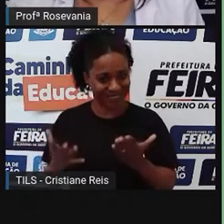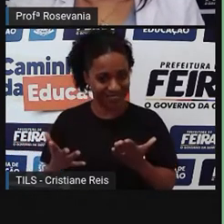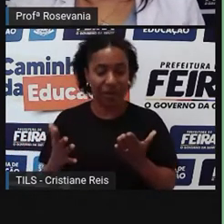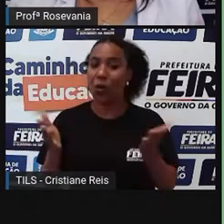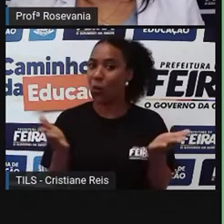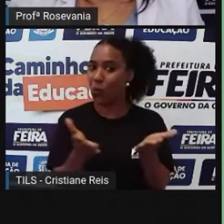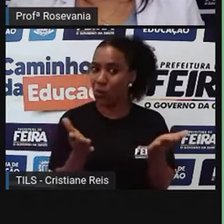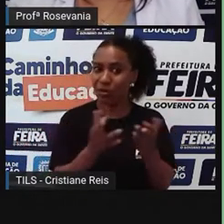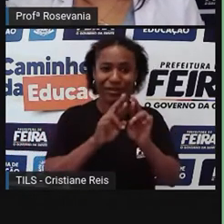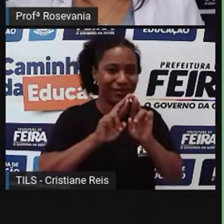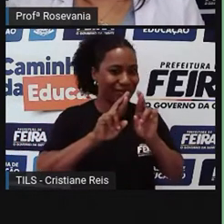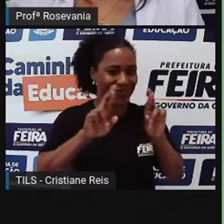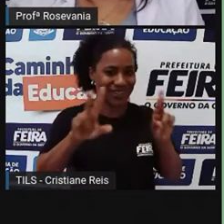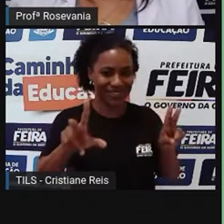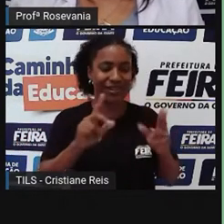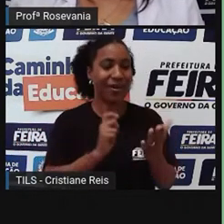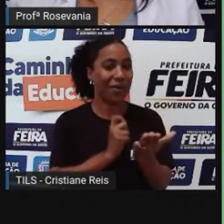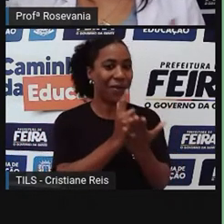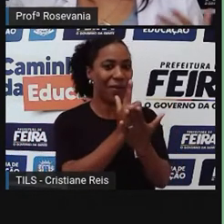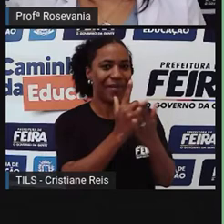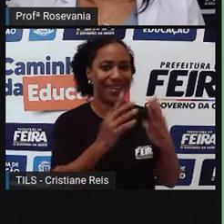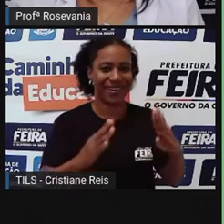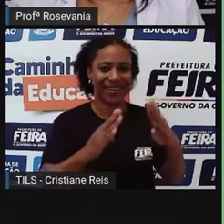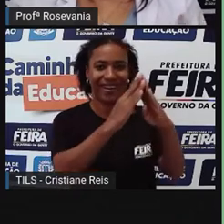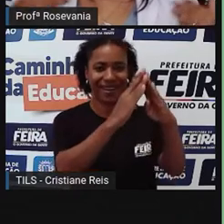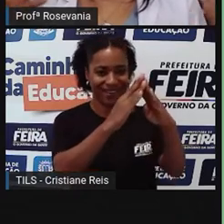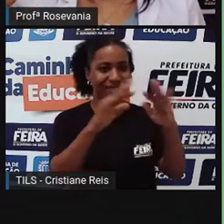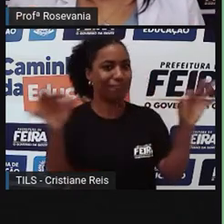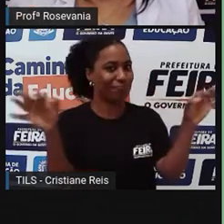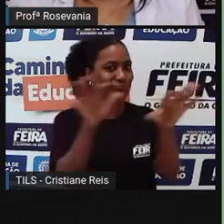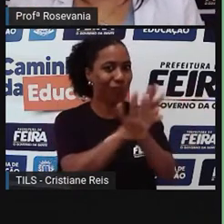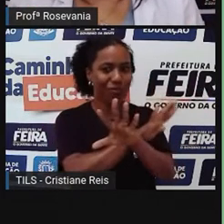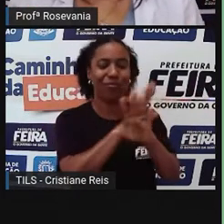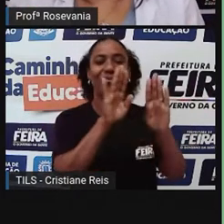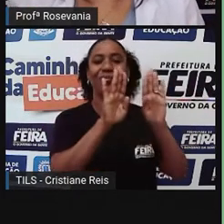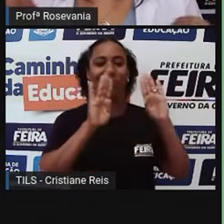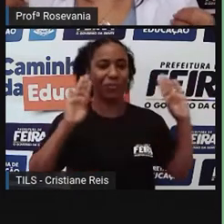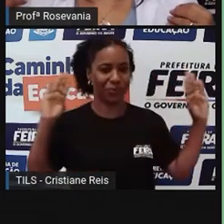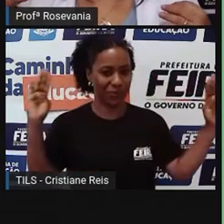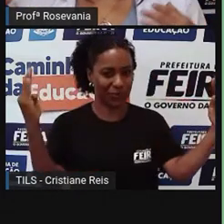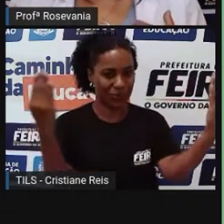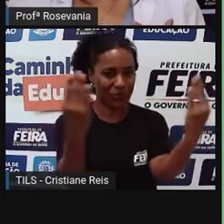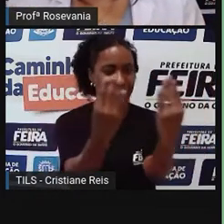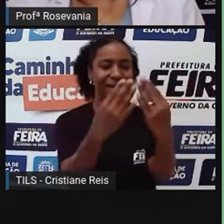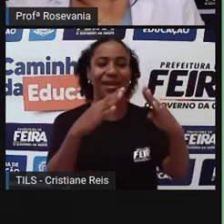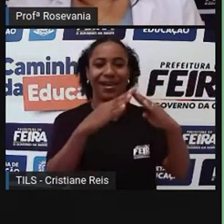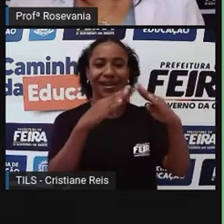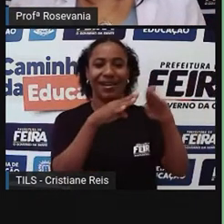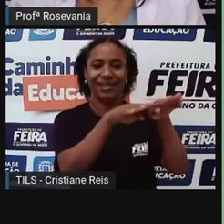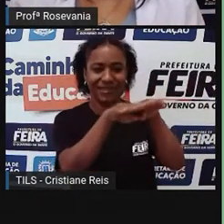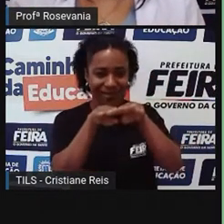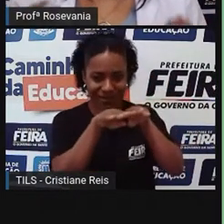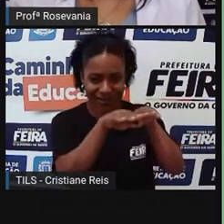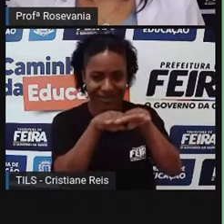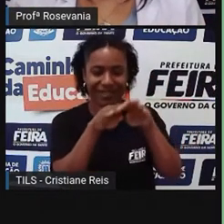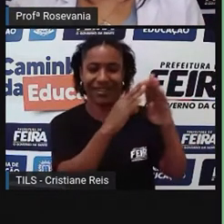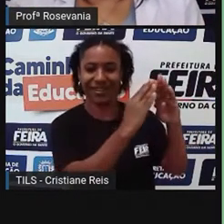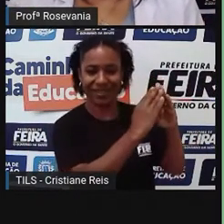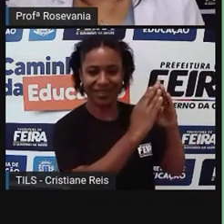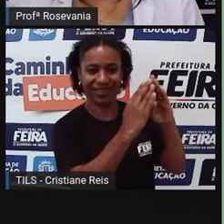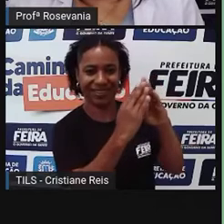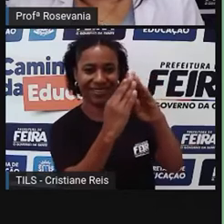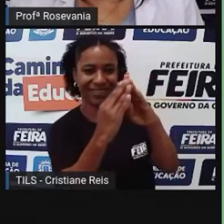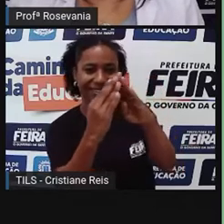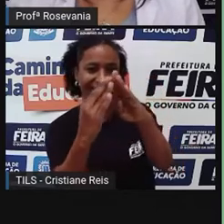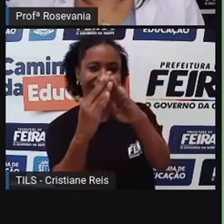Hoje não, hoje você já compra a casa, já feita, com certo padrão, né, com certo distanciamento, que são